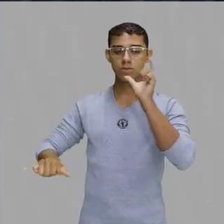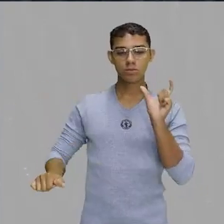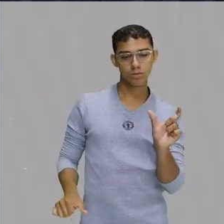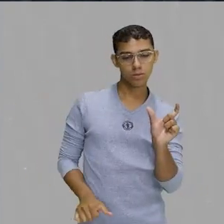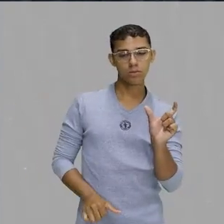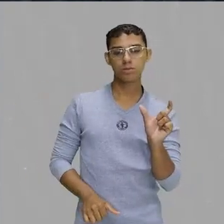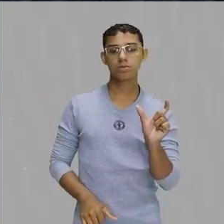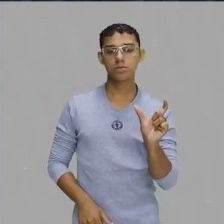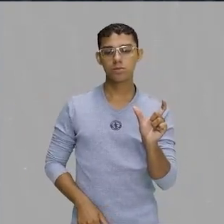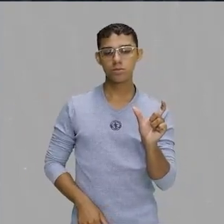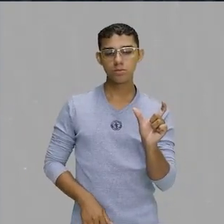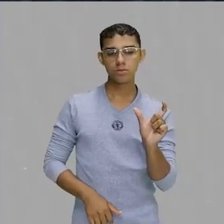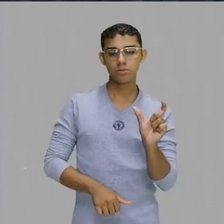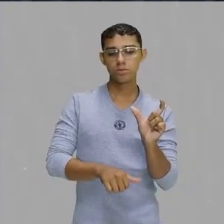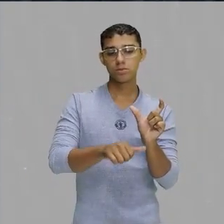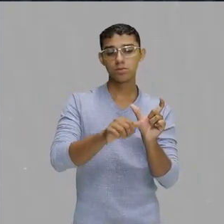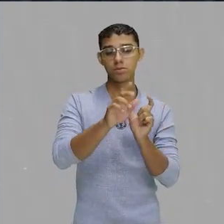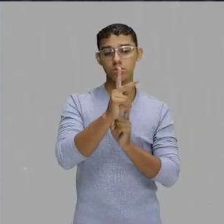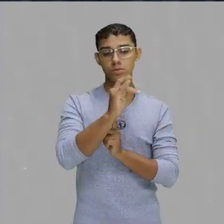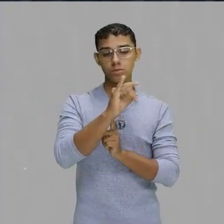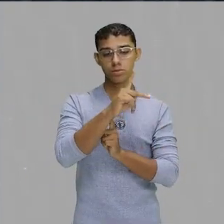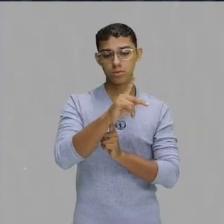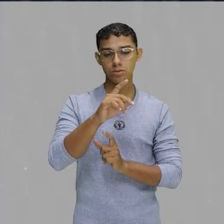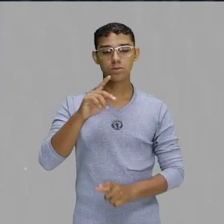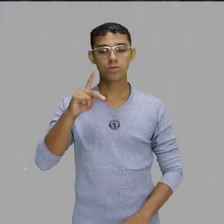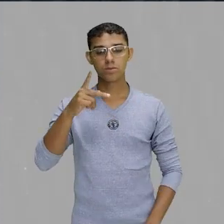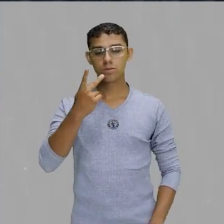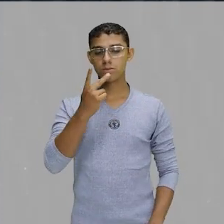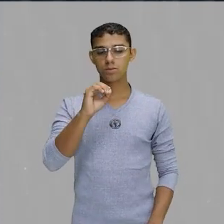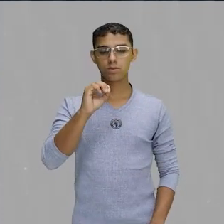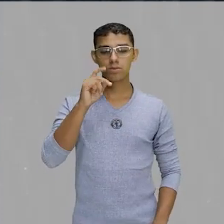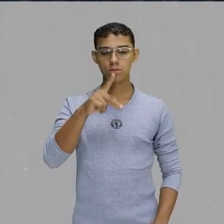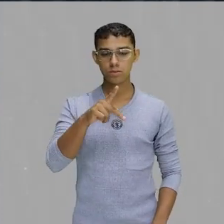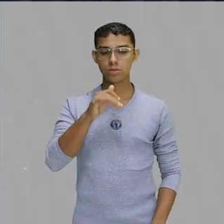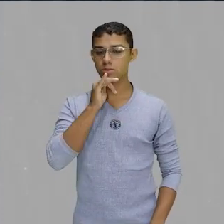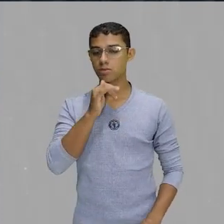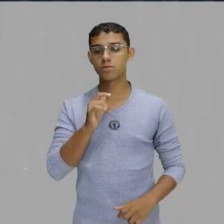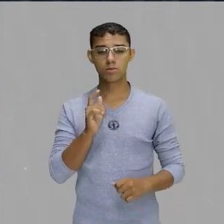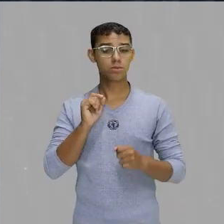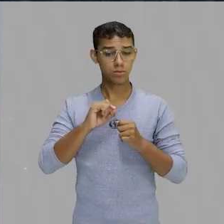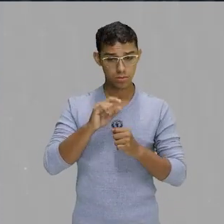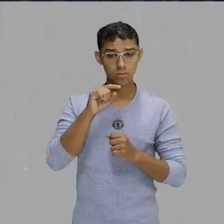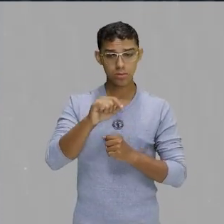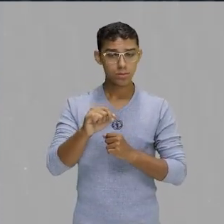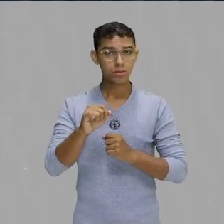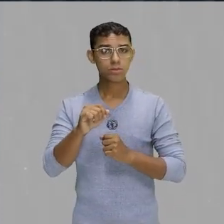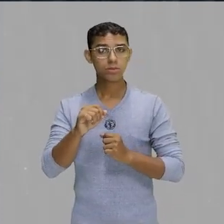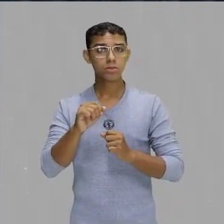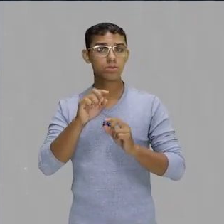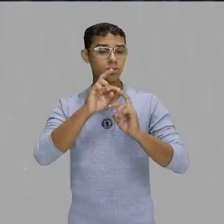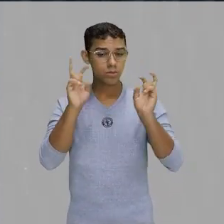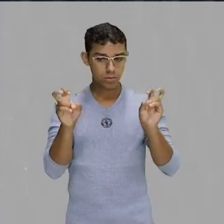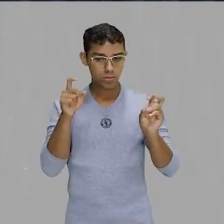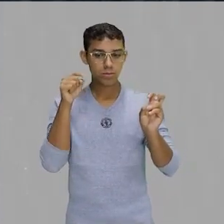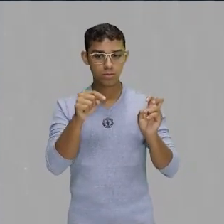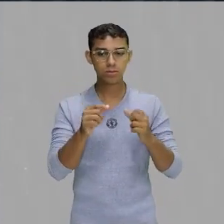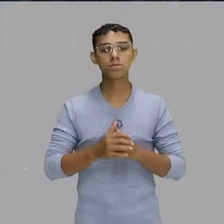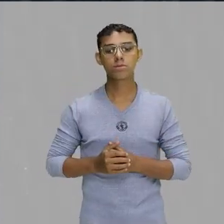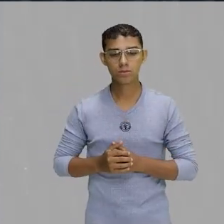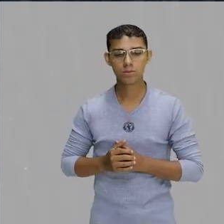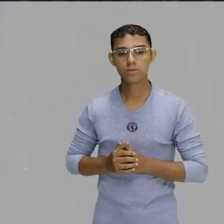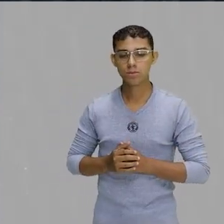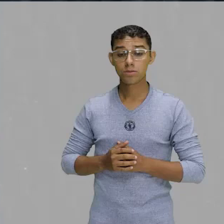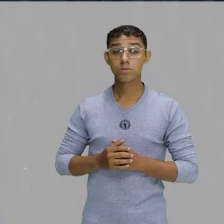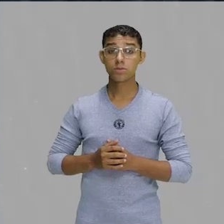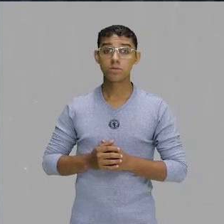primeiro rapper, ele foi o primeiro a fazer um rap nessa temática, tá? E unir a essência